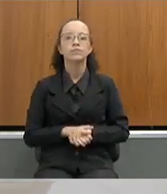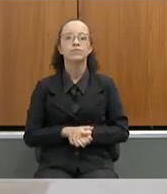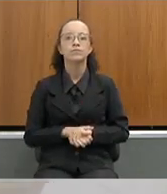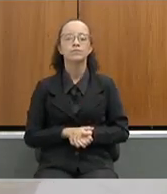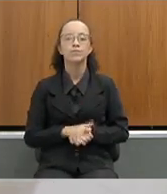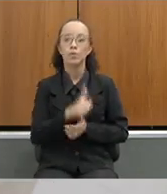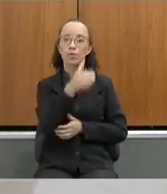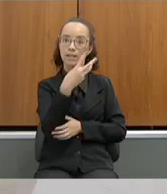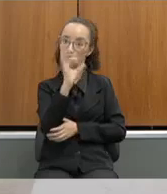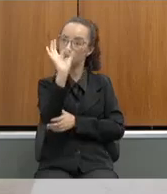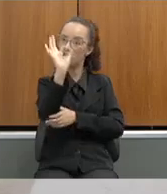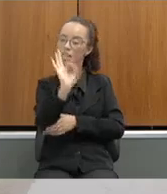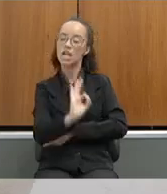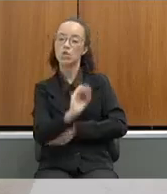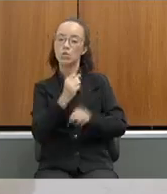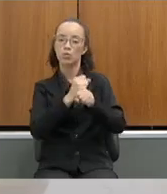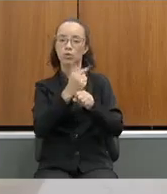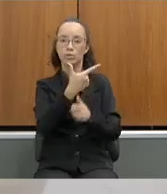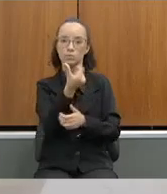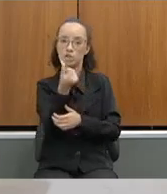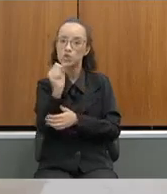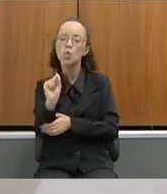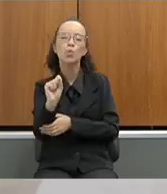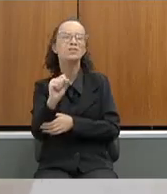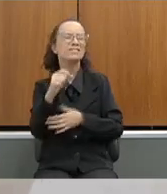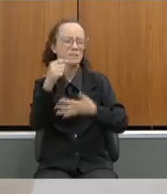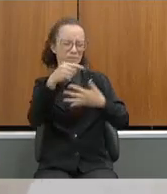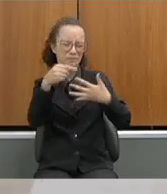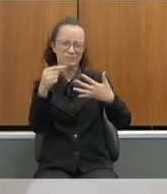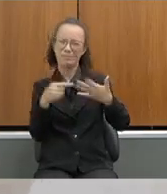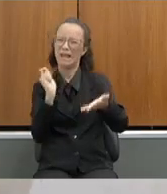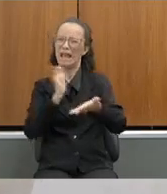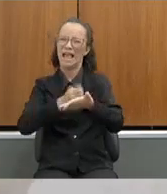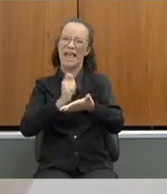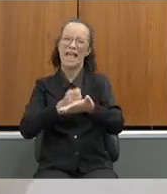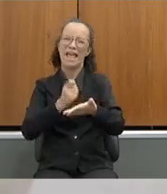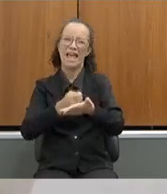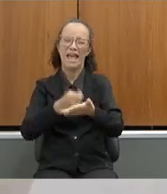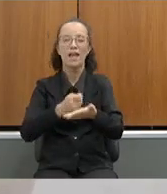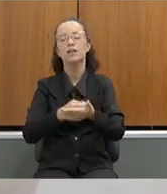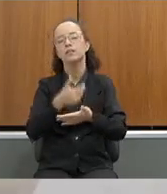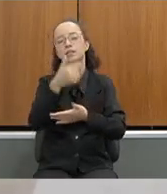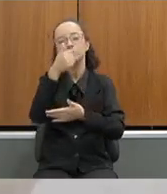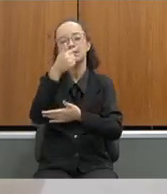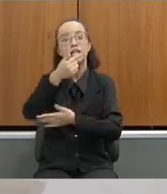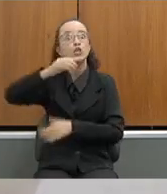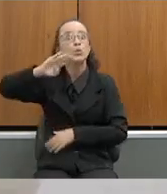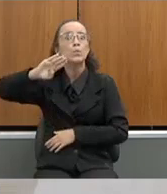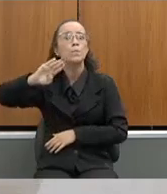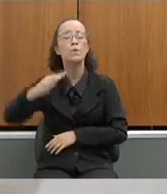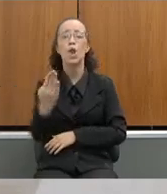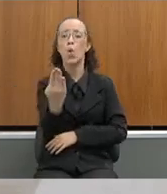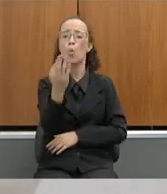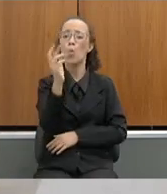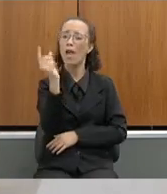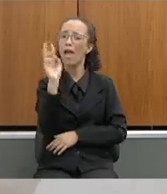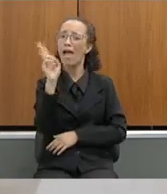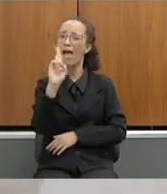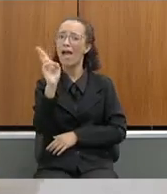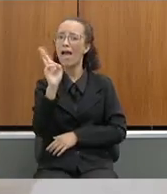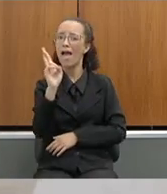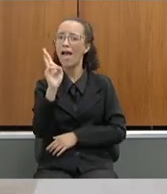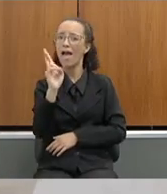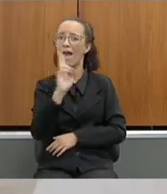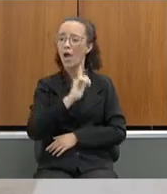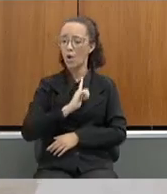o 13º de 2018, e tantas outras contas, como, por exemplo, 7 bilhões de reais, que esse governo, ele não era